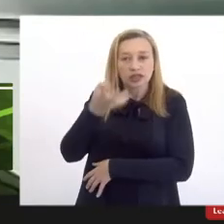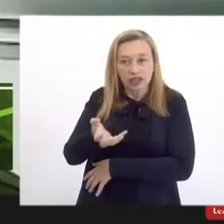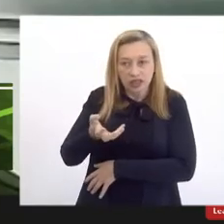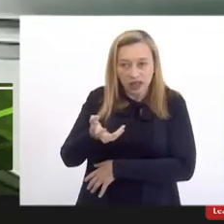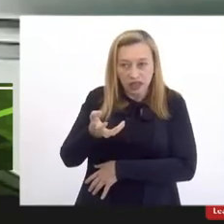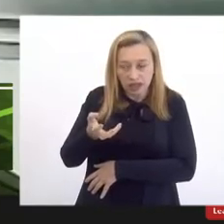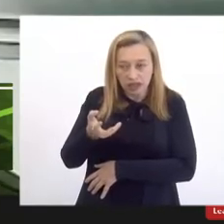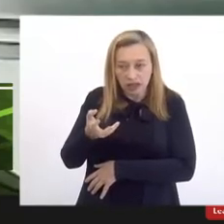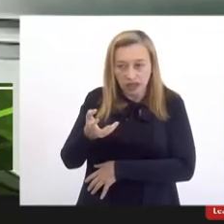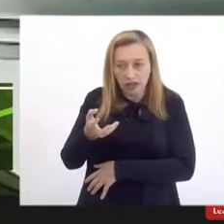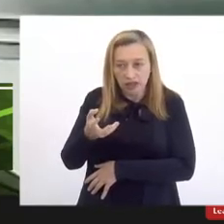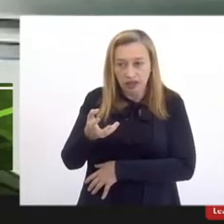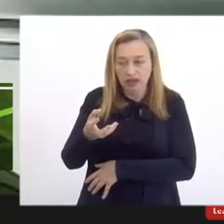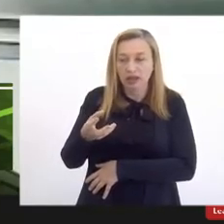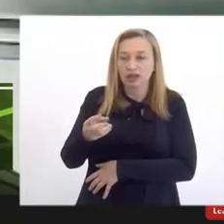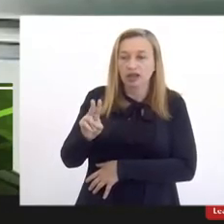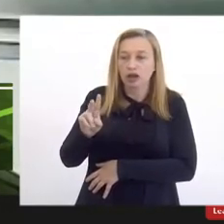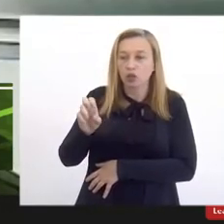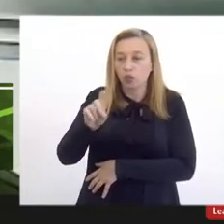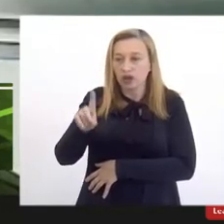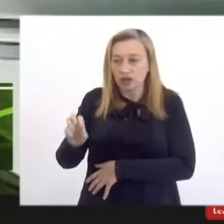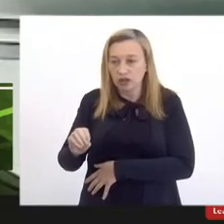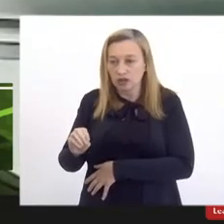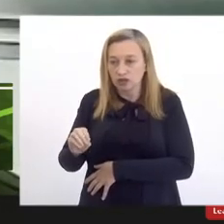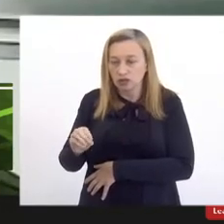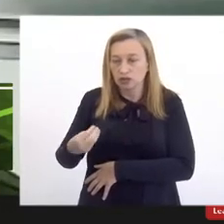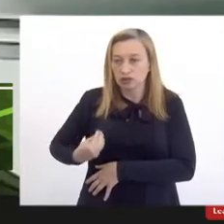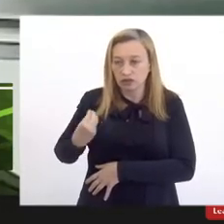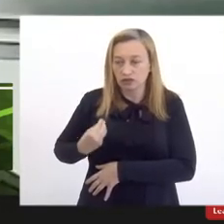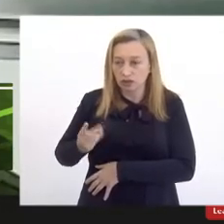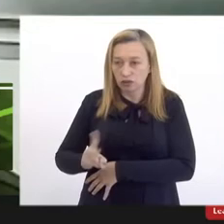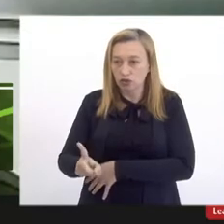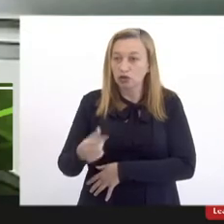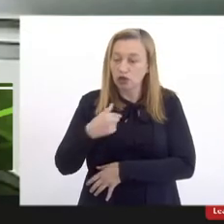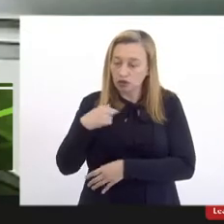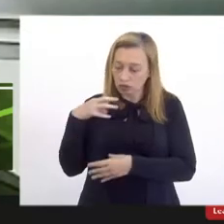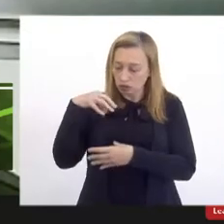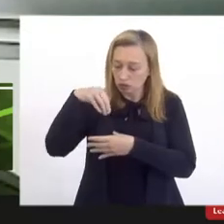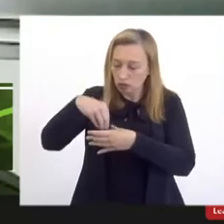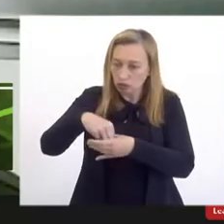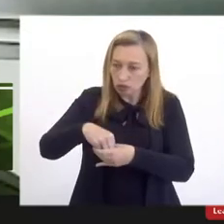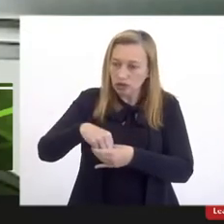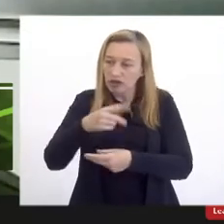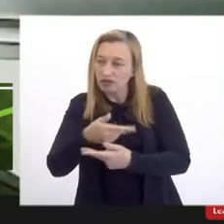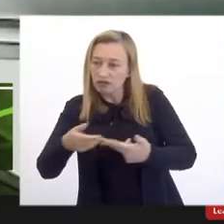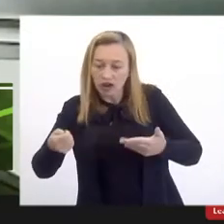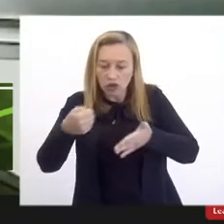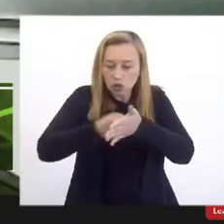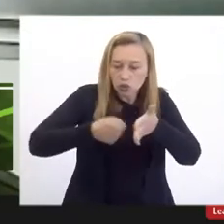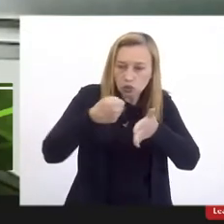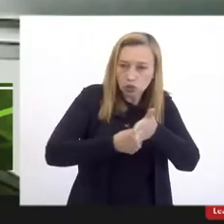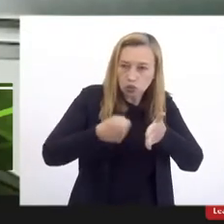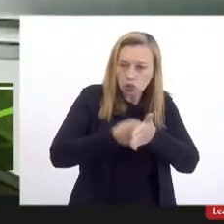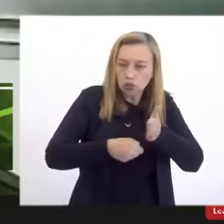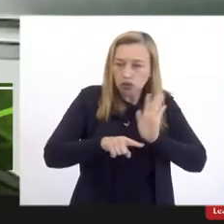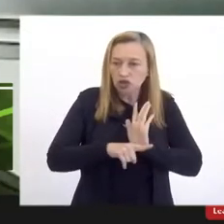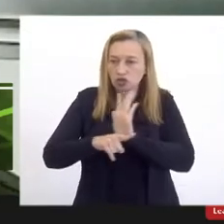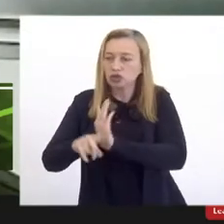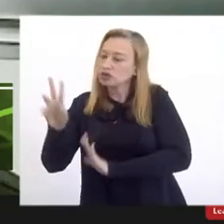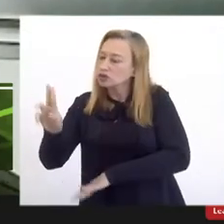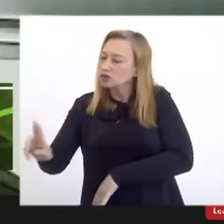eu me incluo estou já atarimbado de muitas lutas a favor das nossas